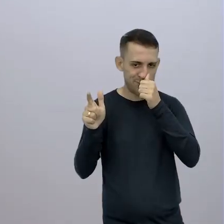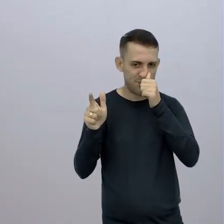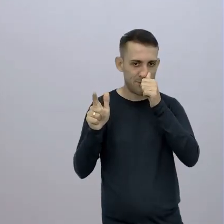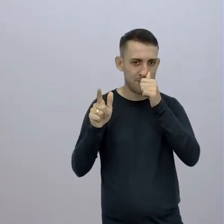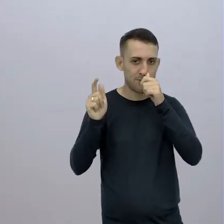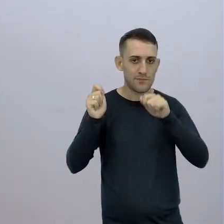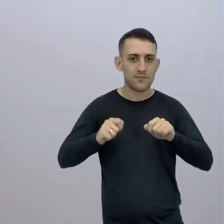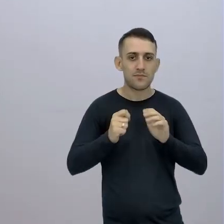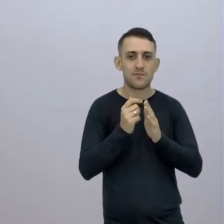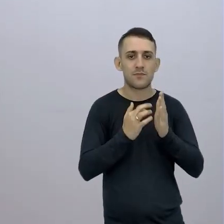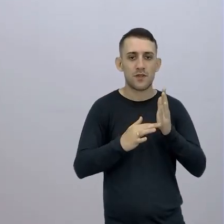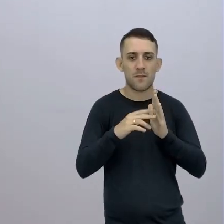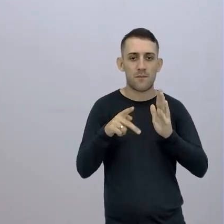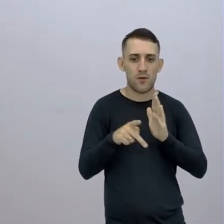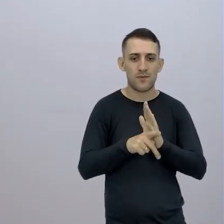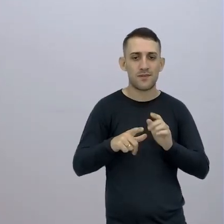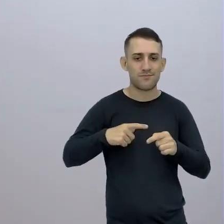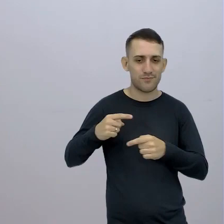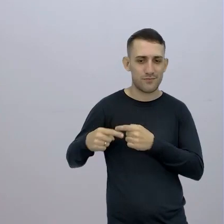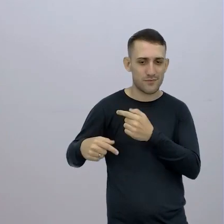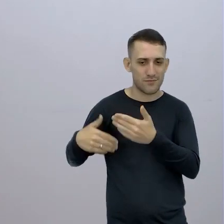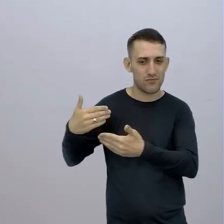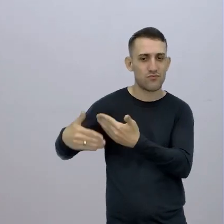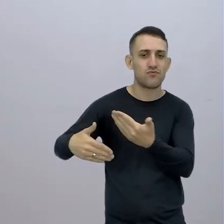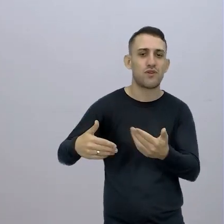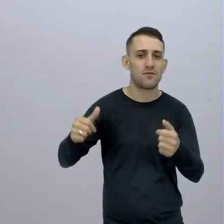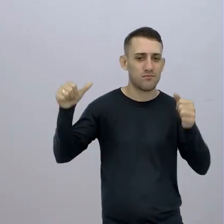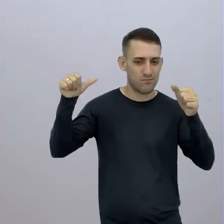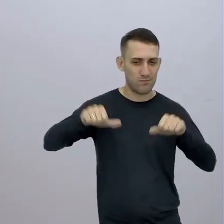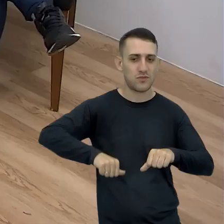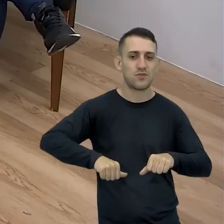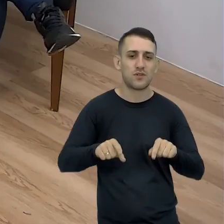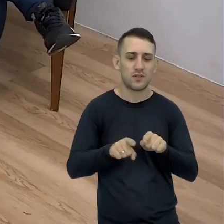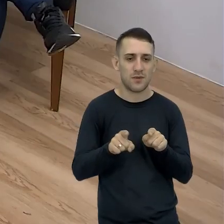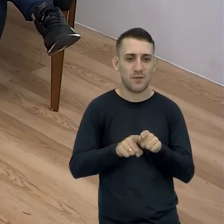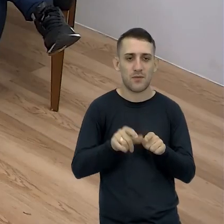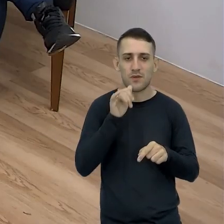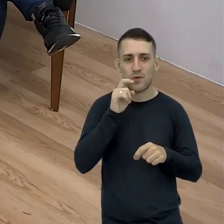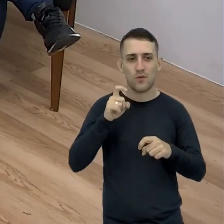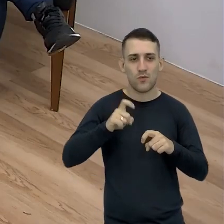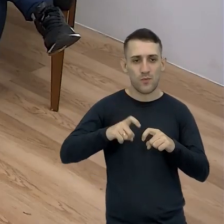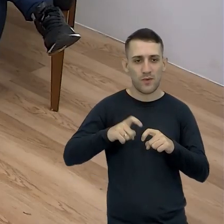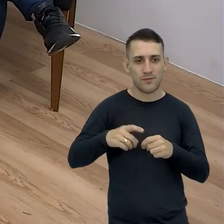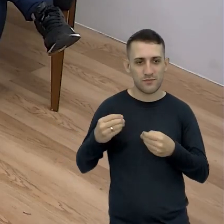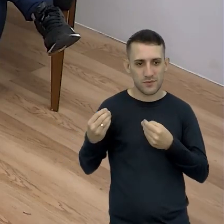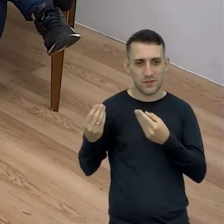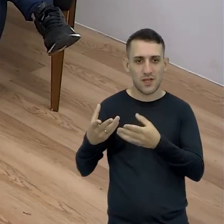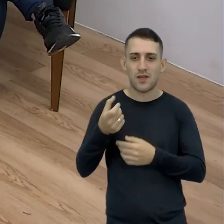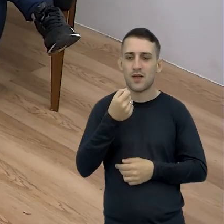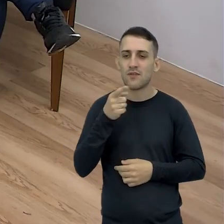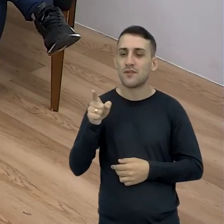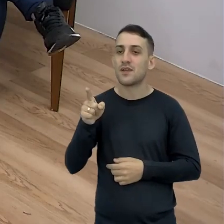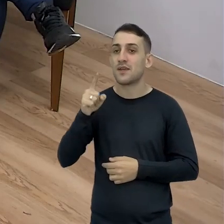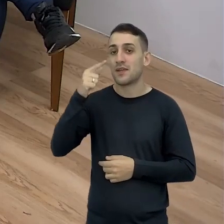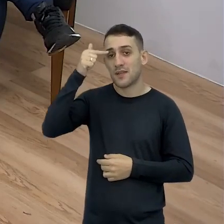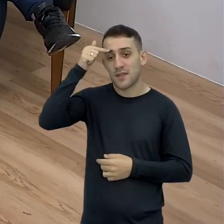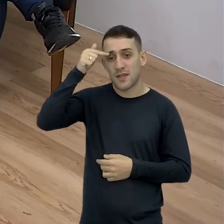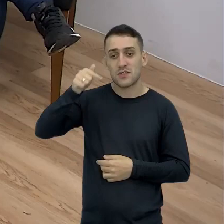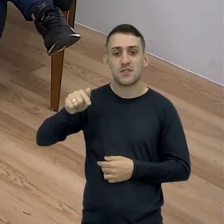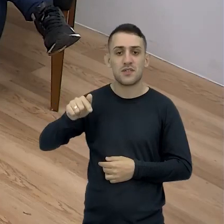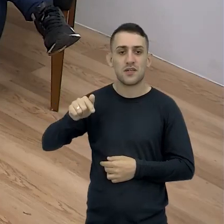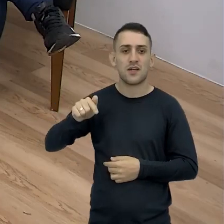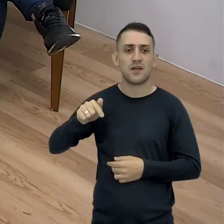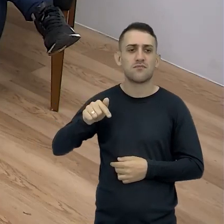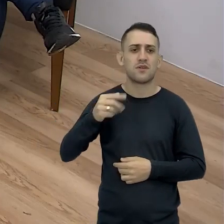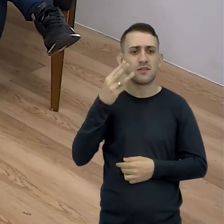Superbactérias Que com o tempo Exatamente O médico te prescreve Antibiótico Ele fala Toma sete dias Você tomou três Porque